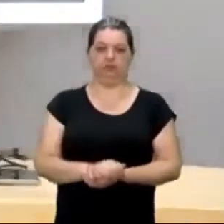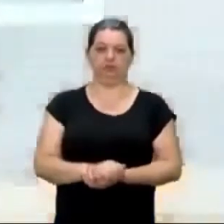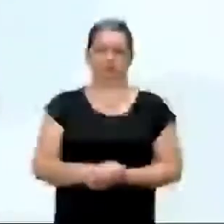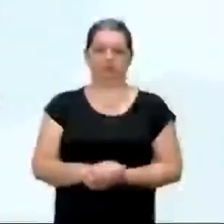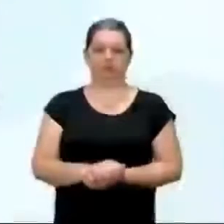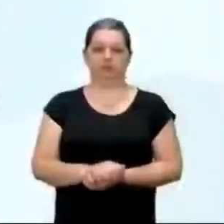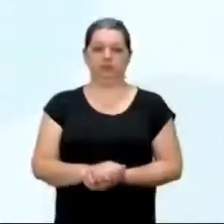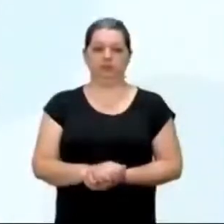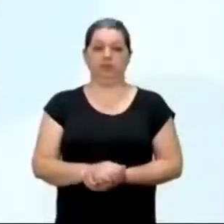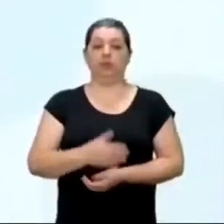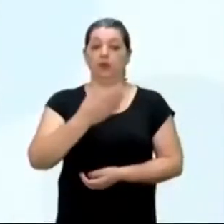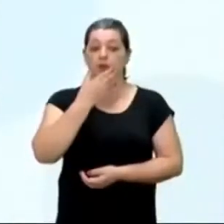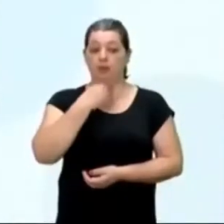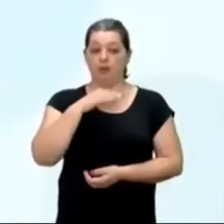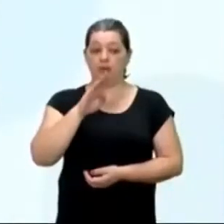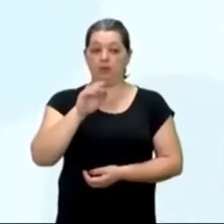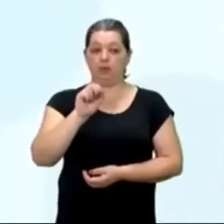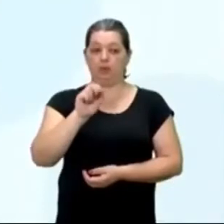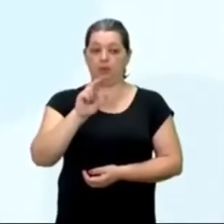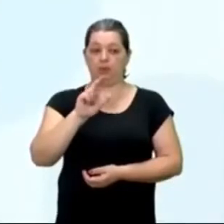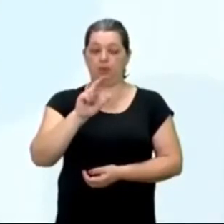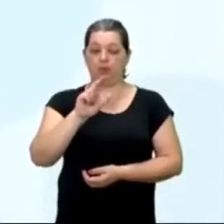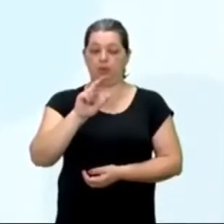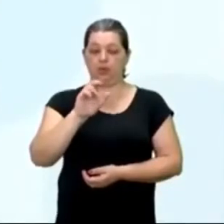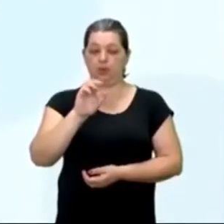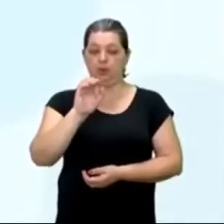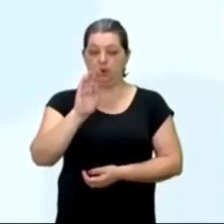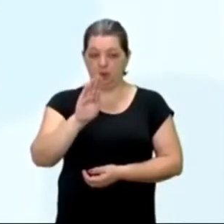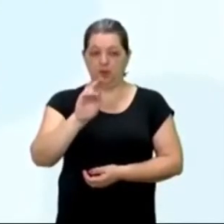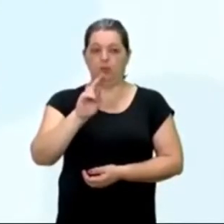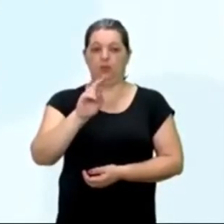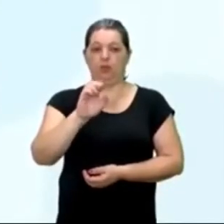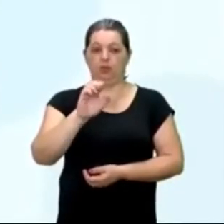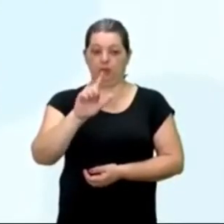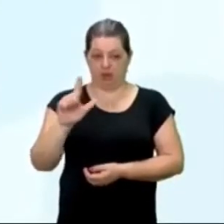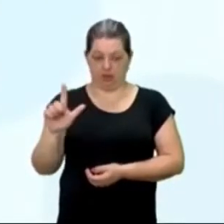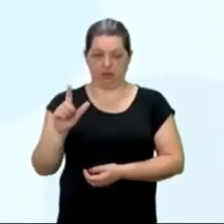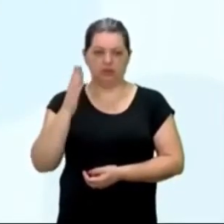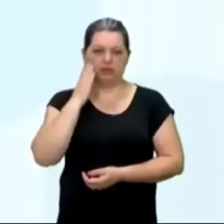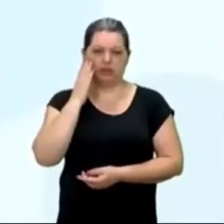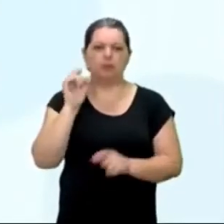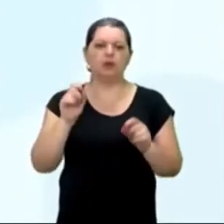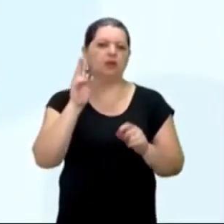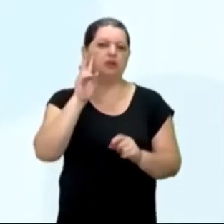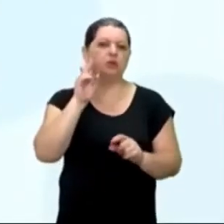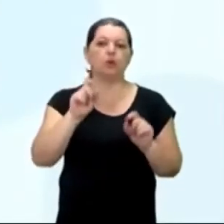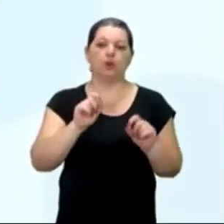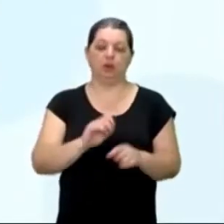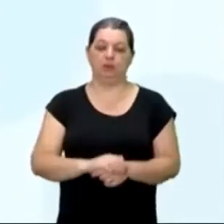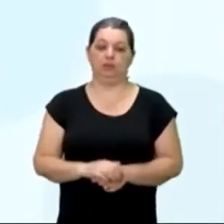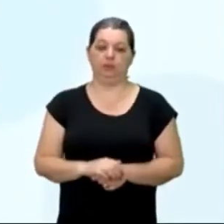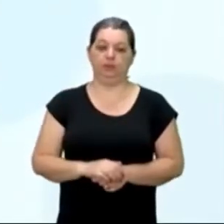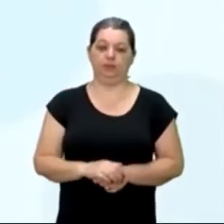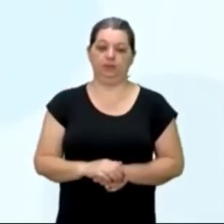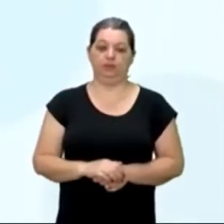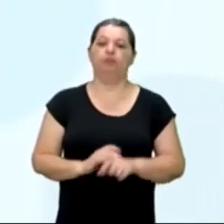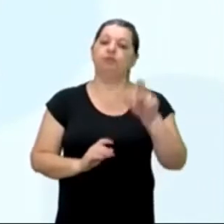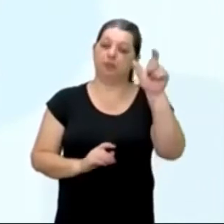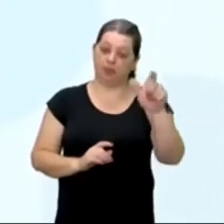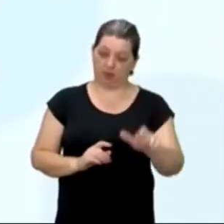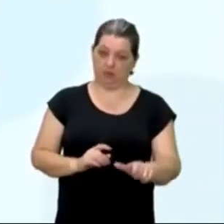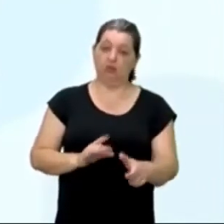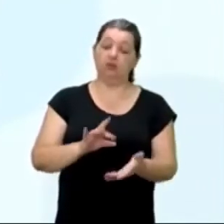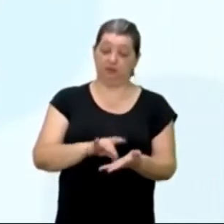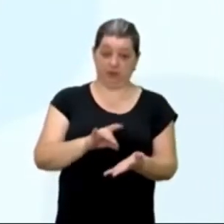Buelquem, o que se sabe, sobre essa história, o que nós sabemos, sobre essa história, Buelquem, foi uma pessoa real,